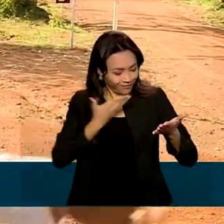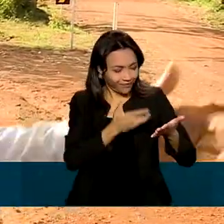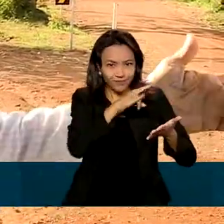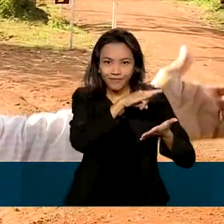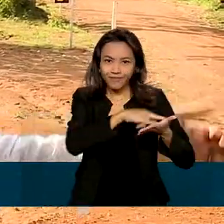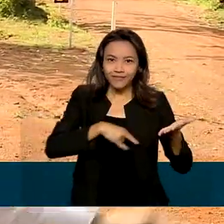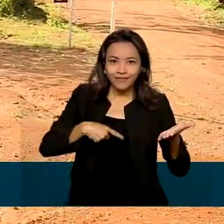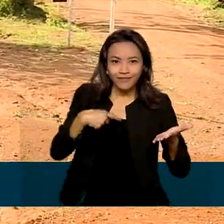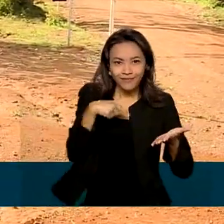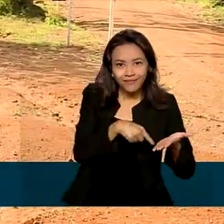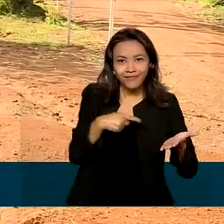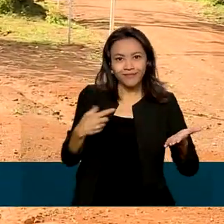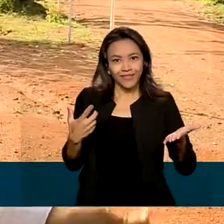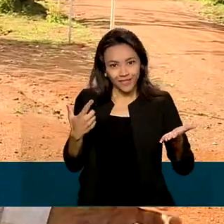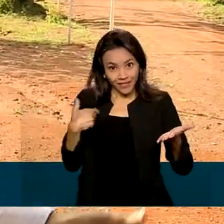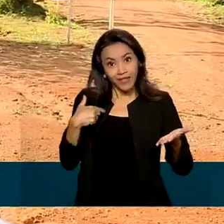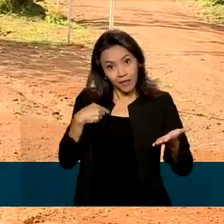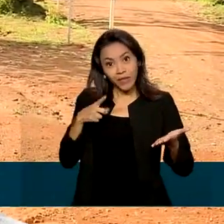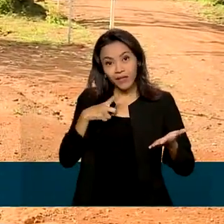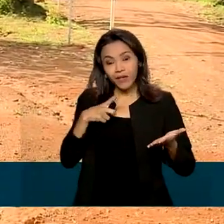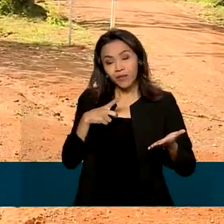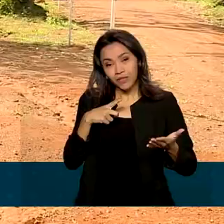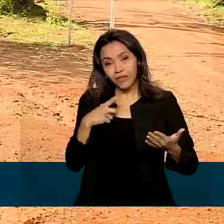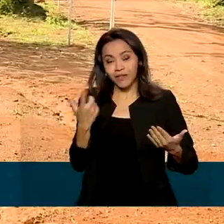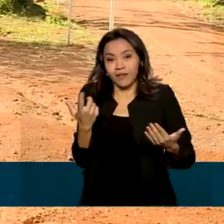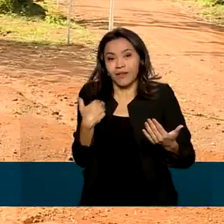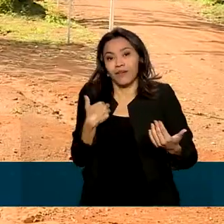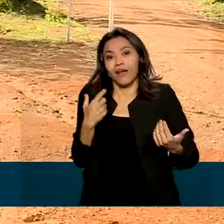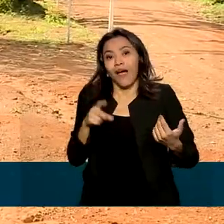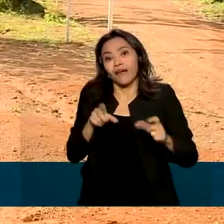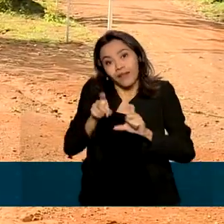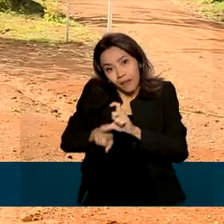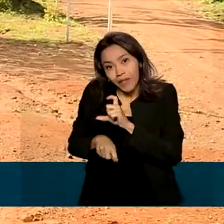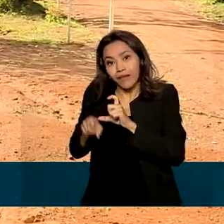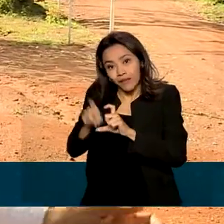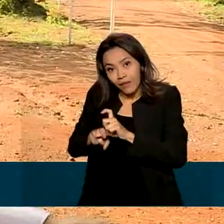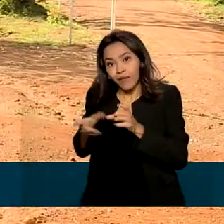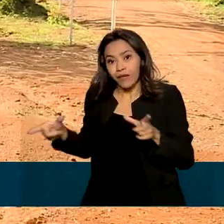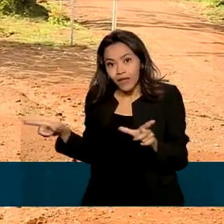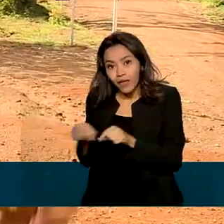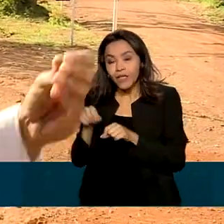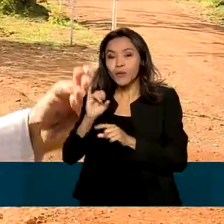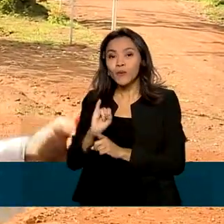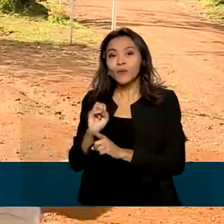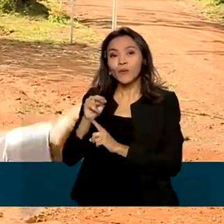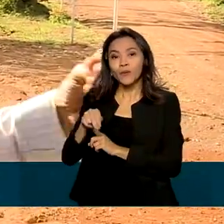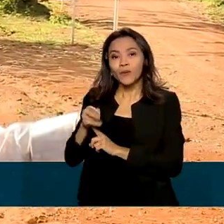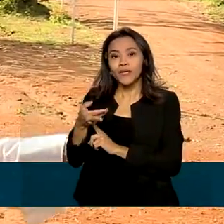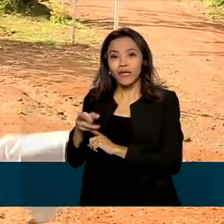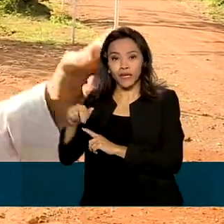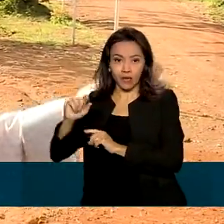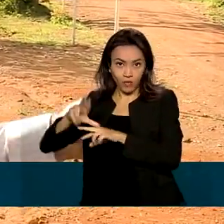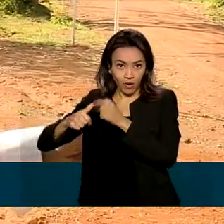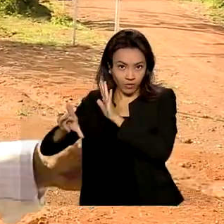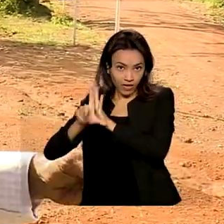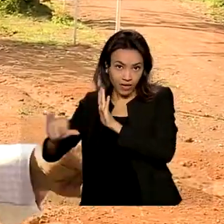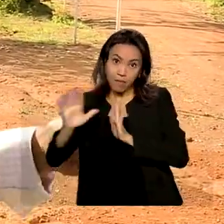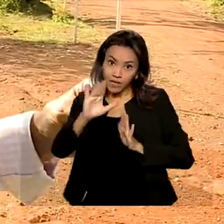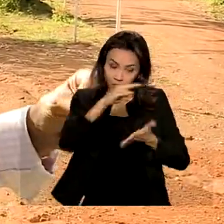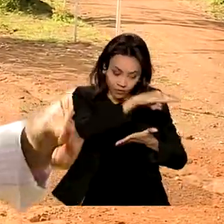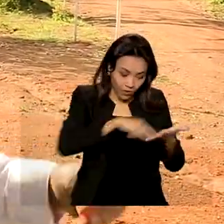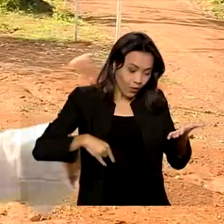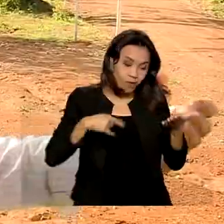ainda tem alguma pendência junto ao INCRA por questões de leis. Mas a partir de agora, com esse título na mão, a gente pode se sentir realmente